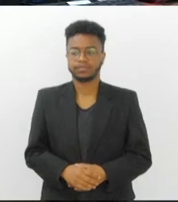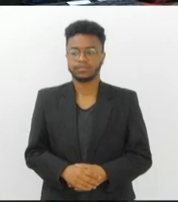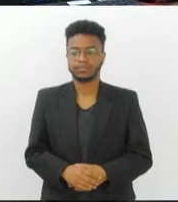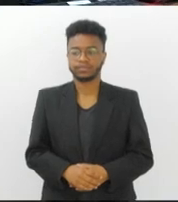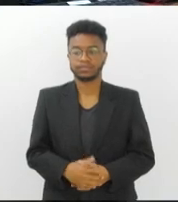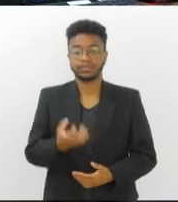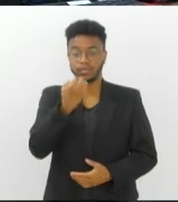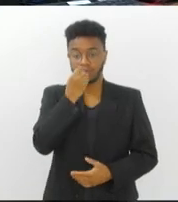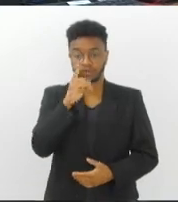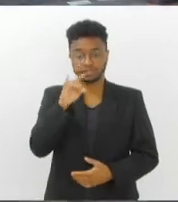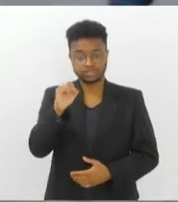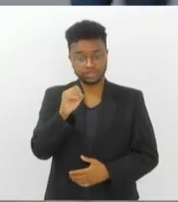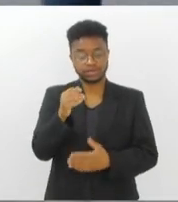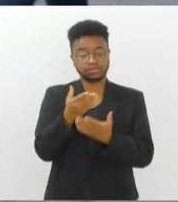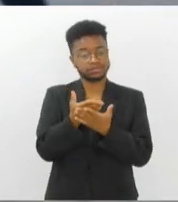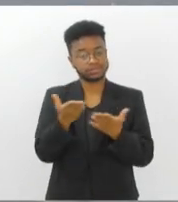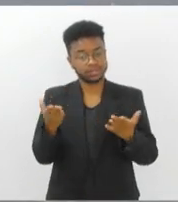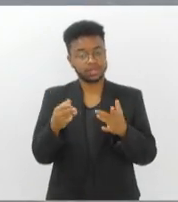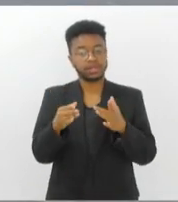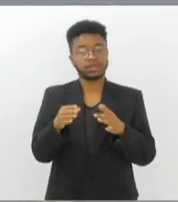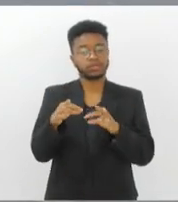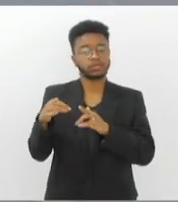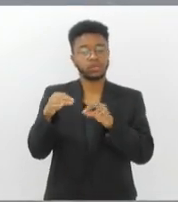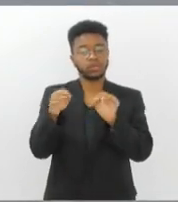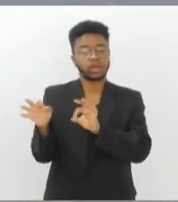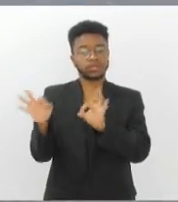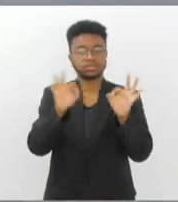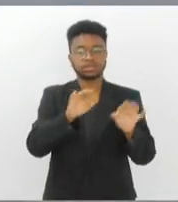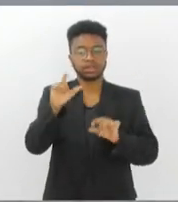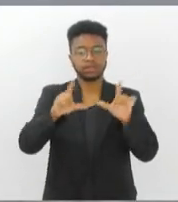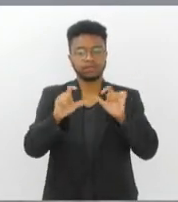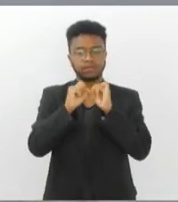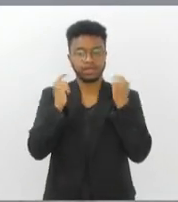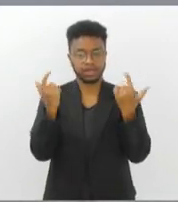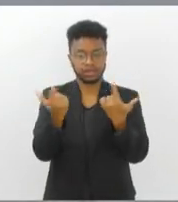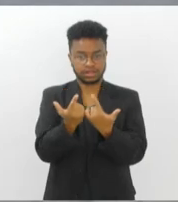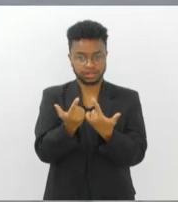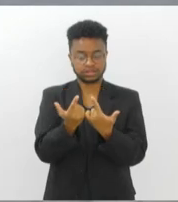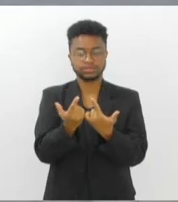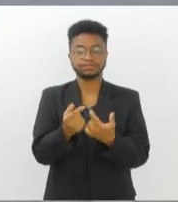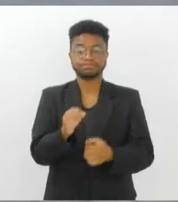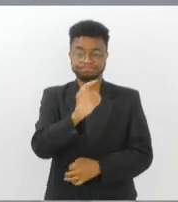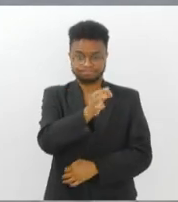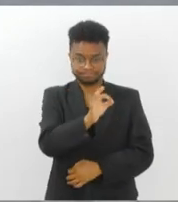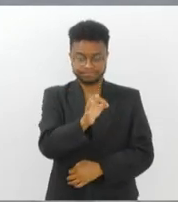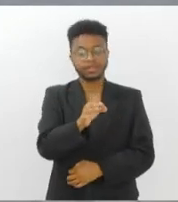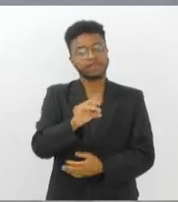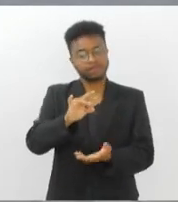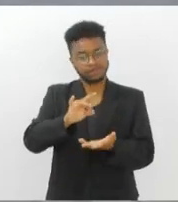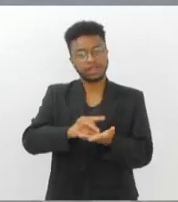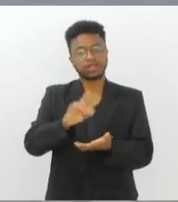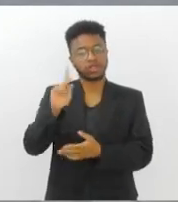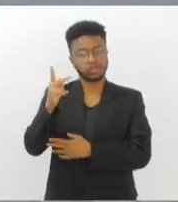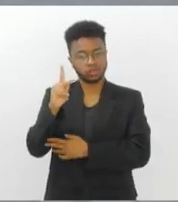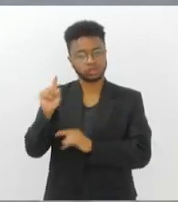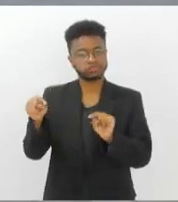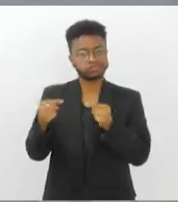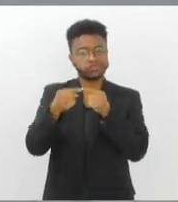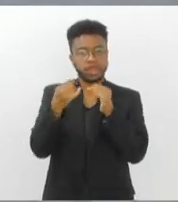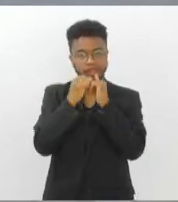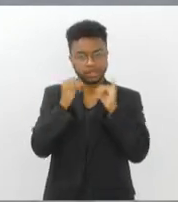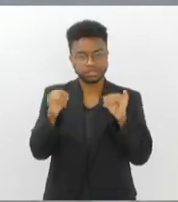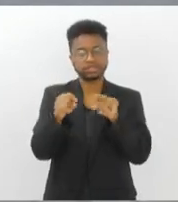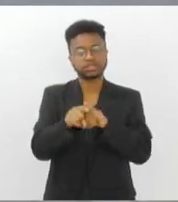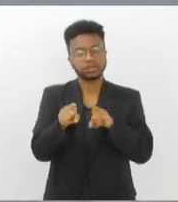Muito bom dia Vicente. Bom dia aos amigos da TV Alerj, aos telespectadores. Exatamente, uma fonte de energia e que